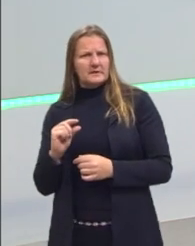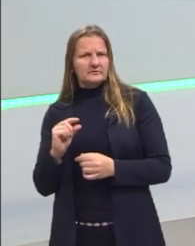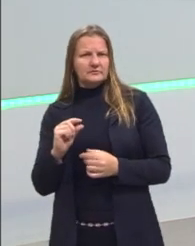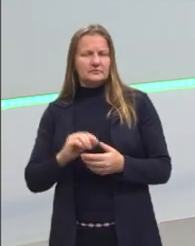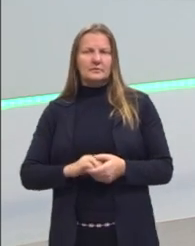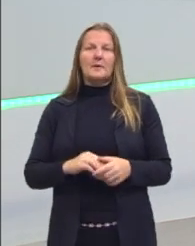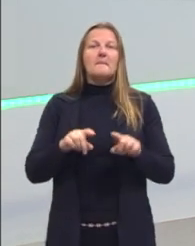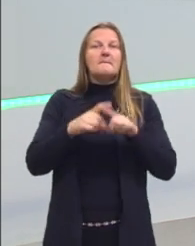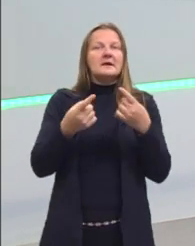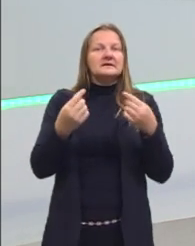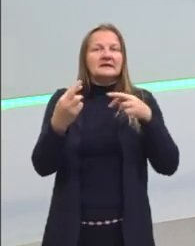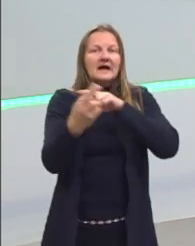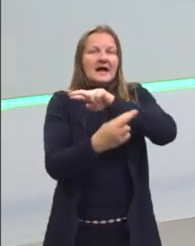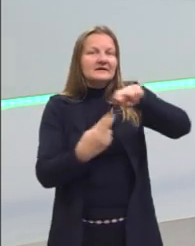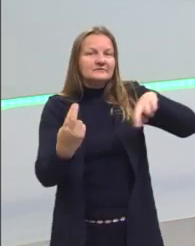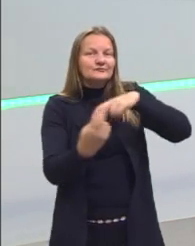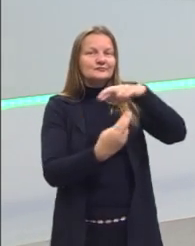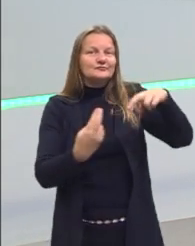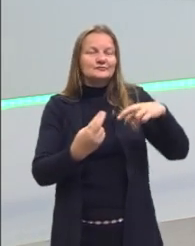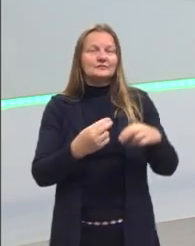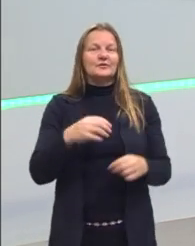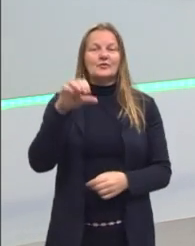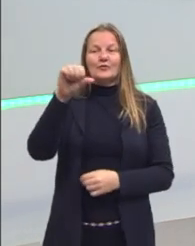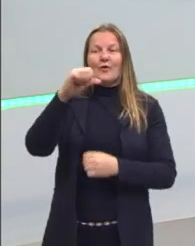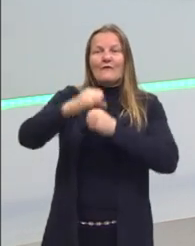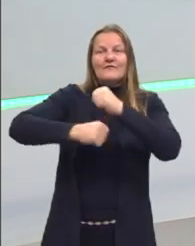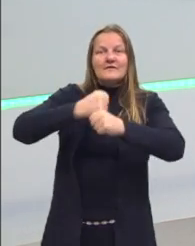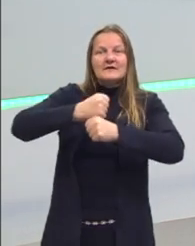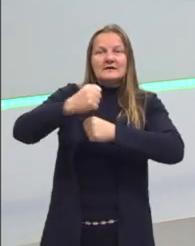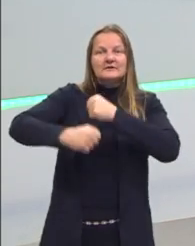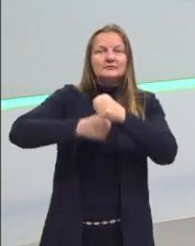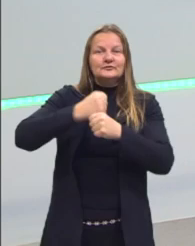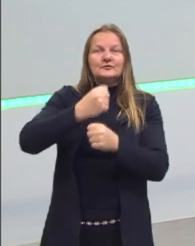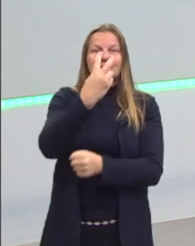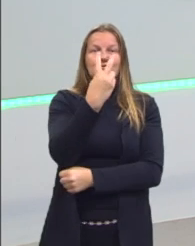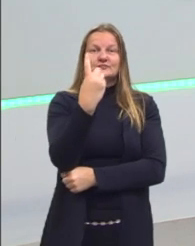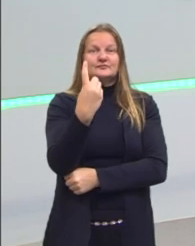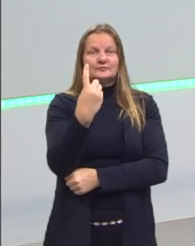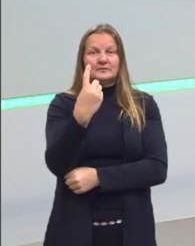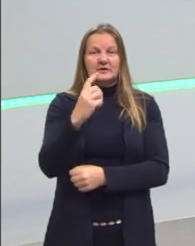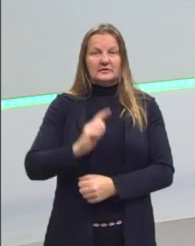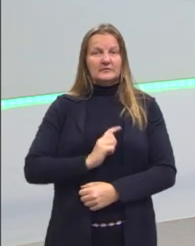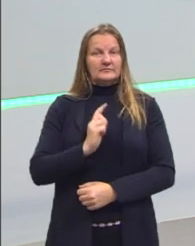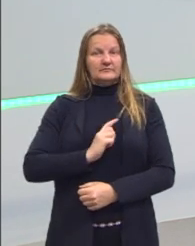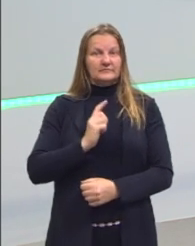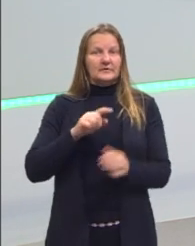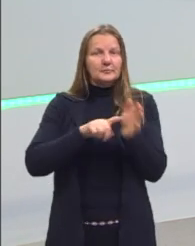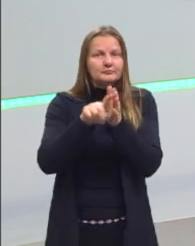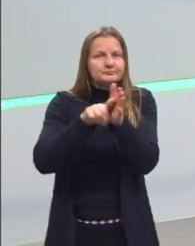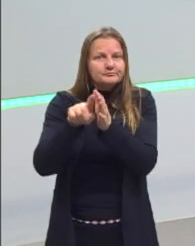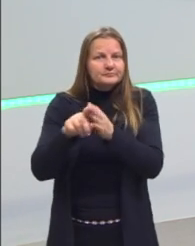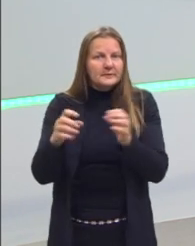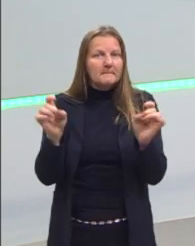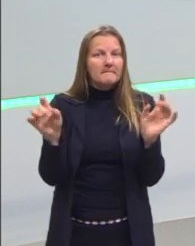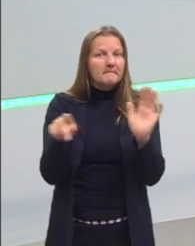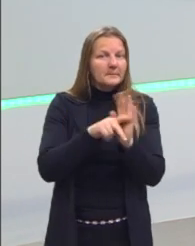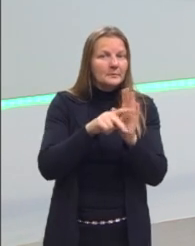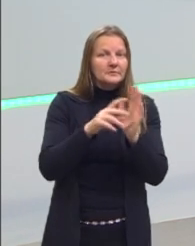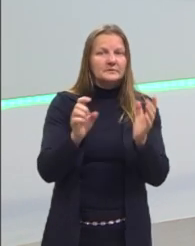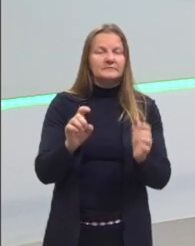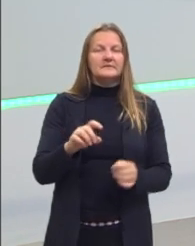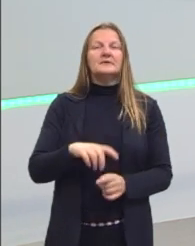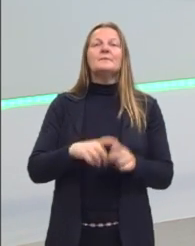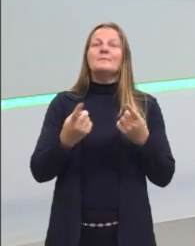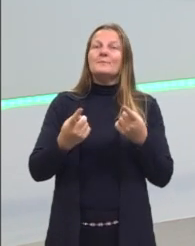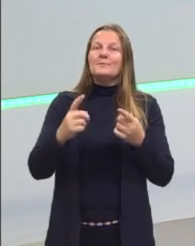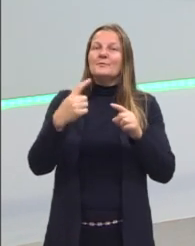ali em nove anos de Enem só caíram 21 questões de gramática específica? Não, gente.